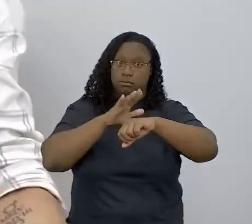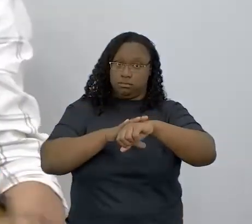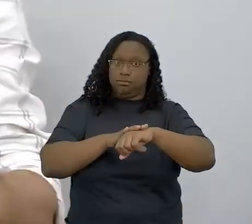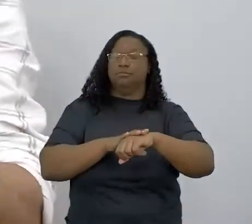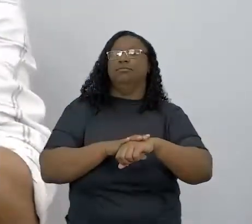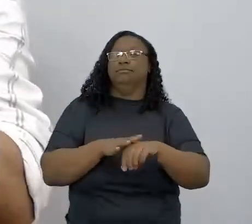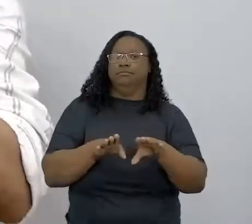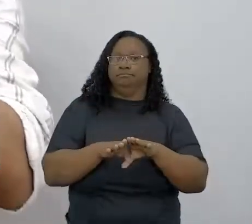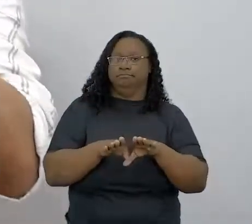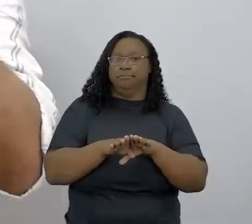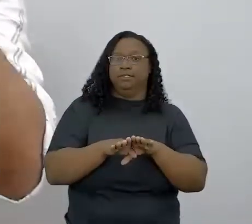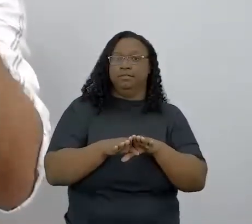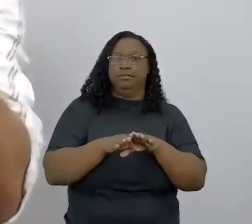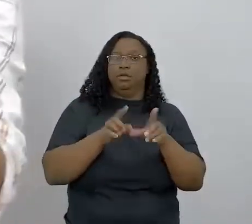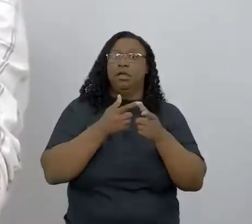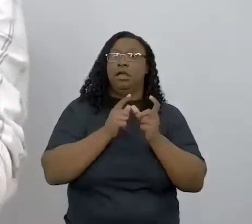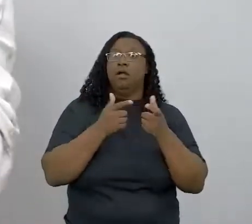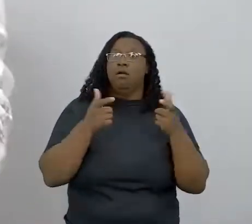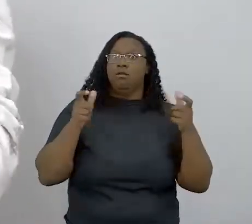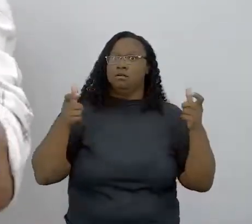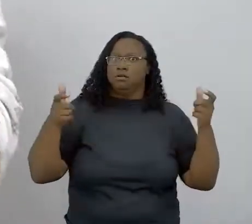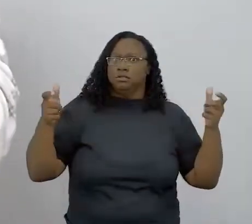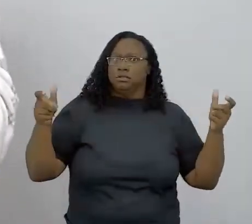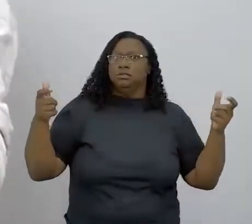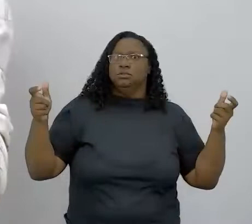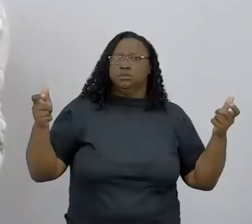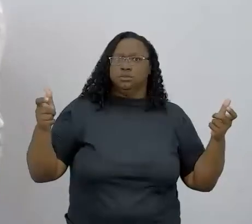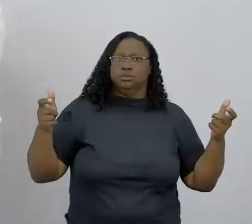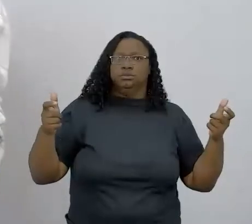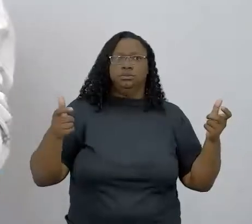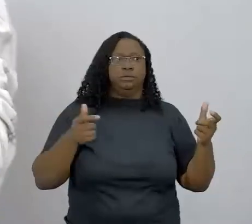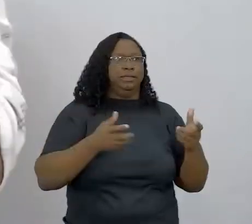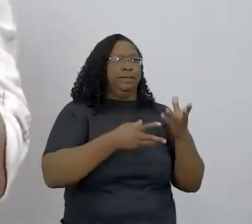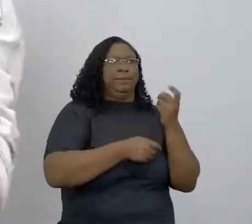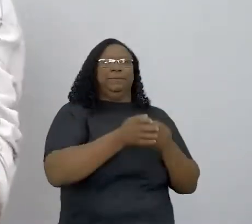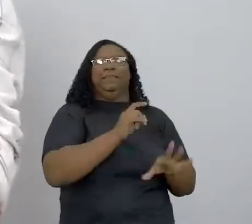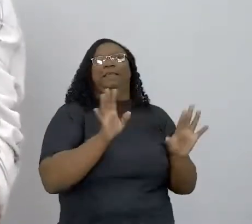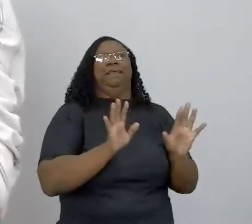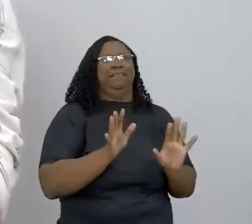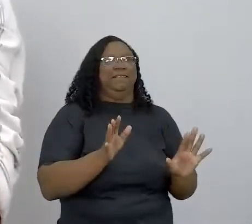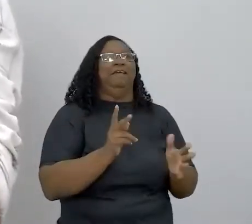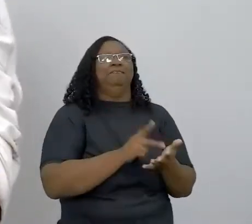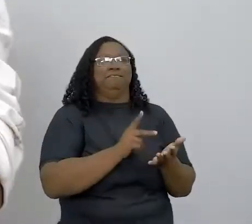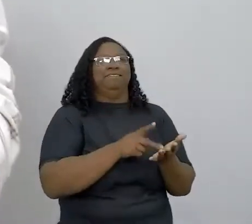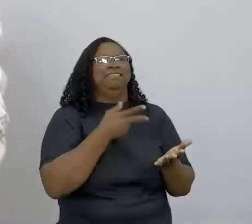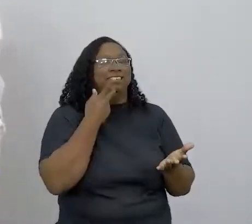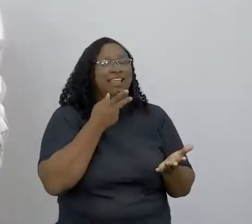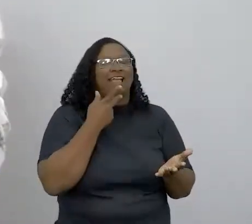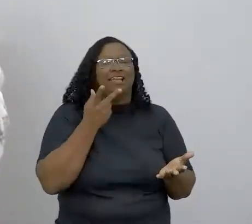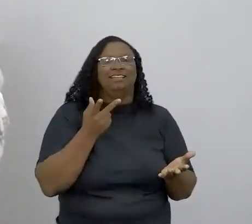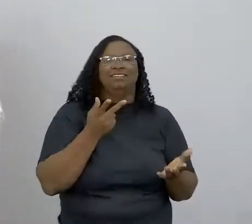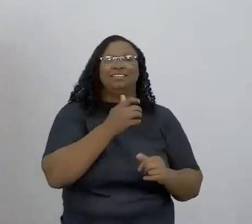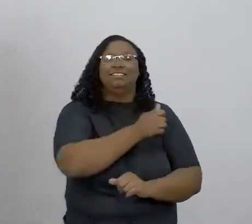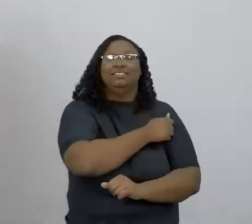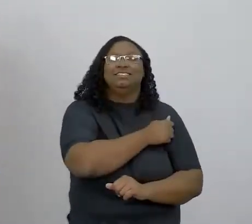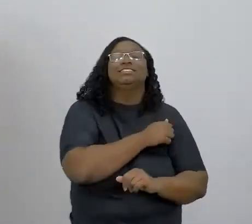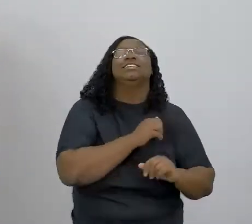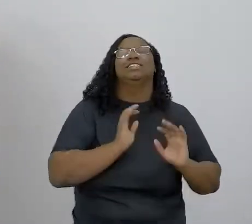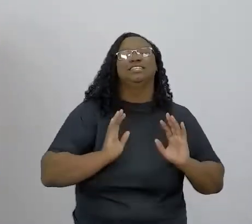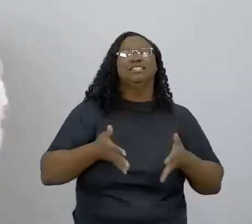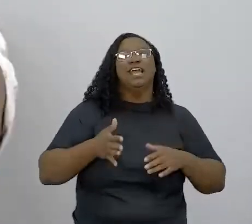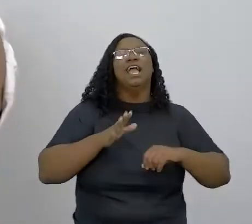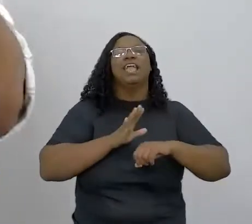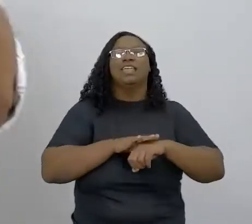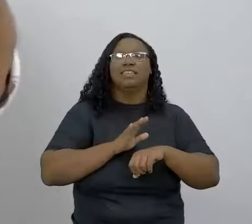Então, olha só como é grande o negócio. Não é pequeno, estou puxando o saco, não. Estou falando que é a verdade mesmo, assim. Os estudantes, eles já fizeram